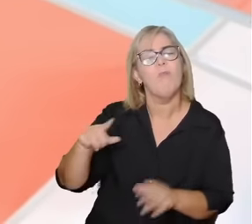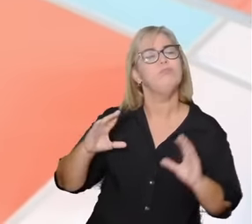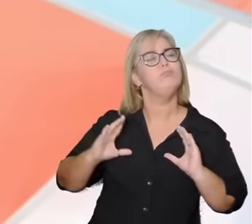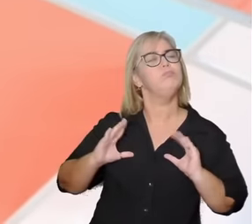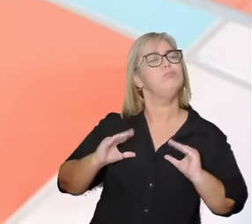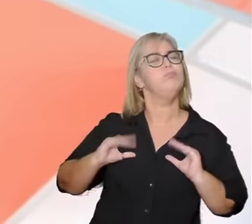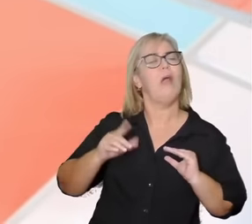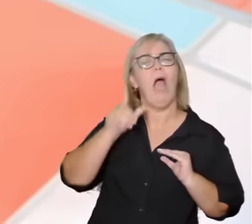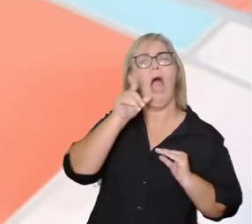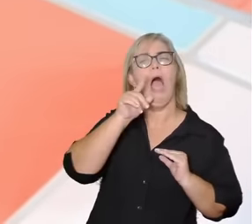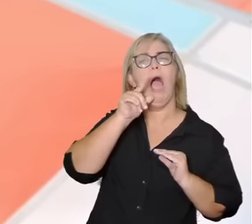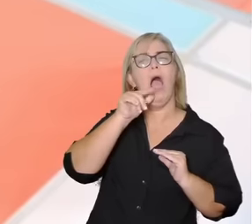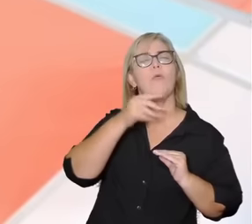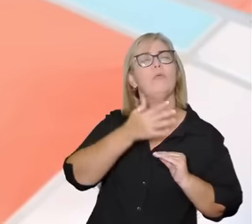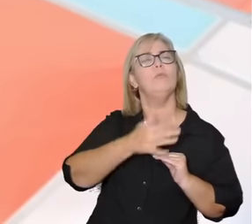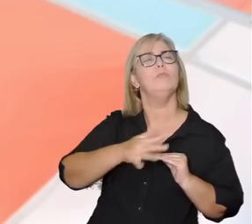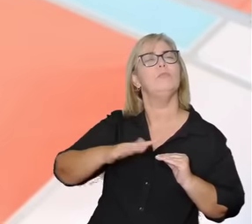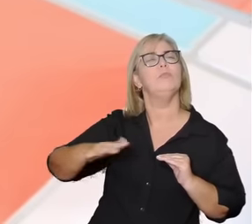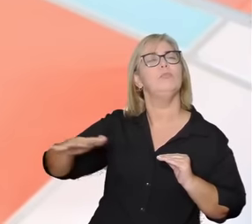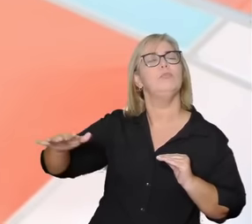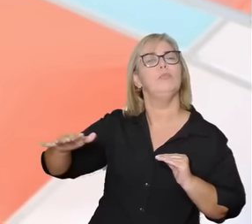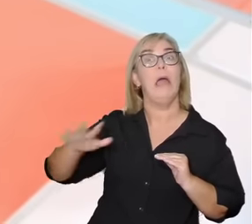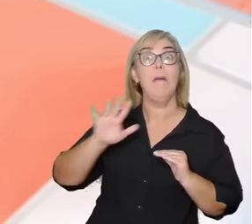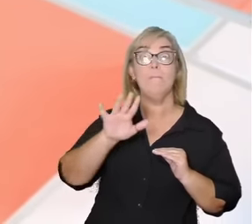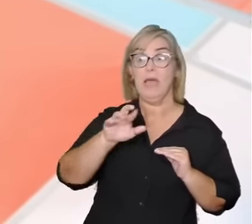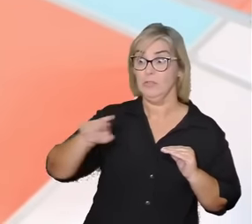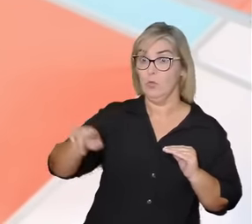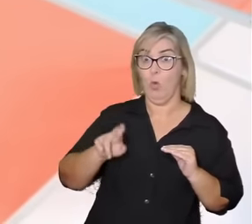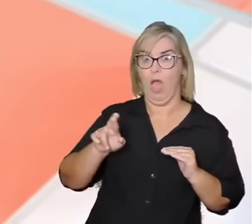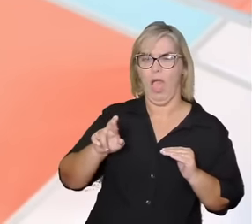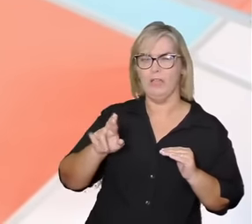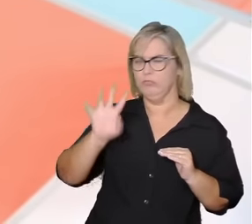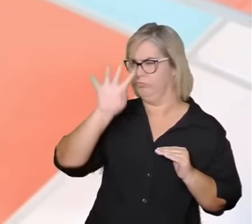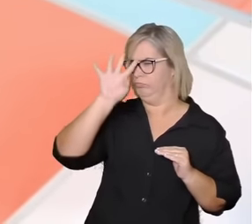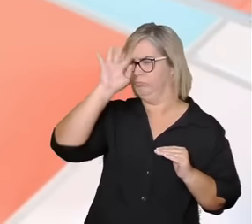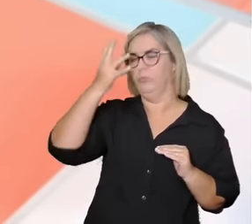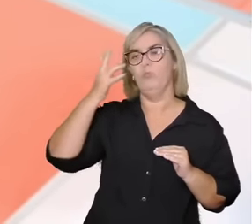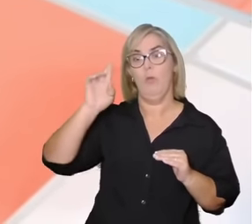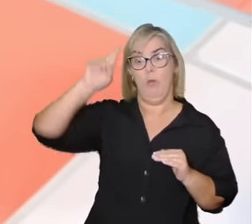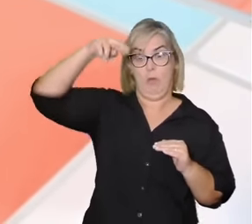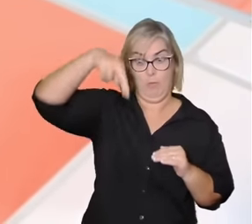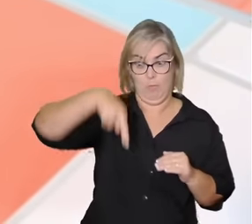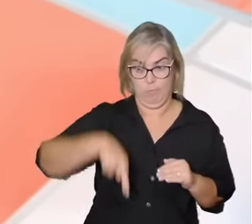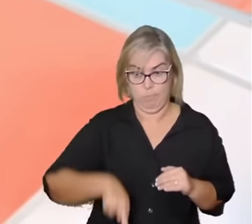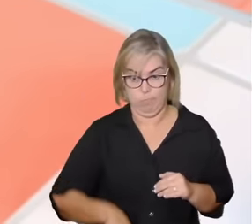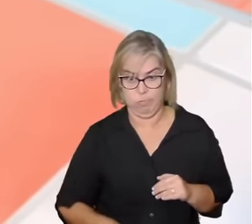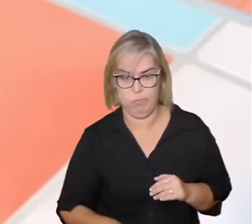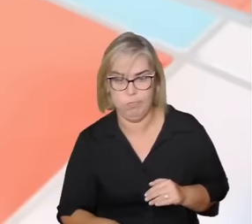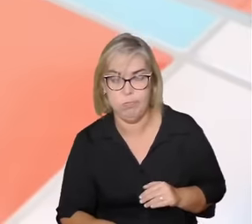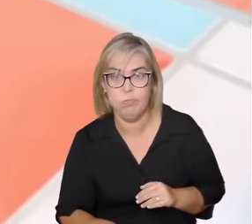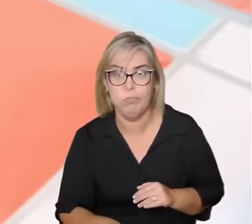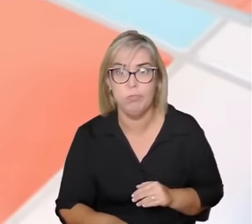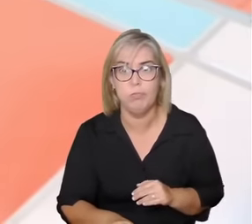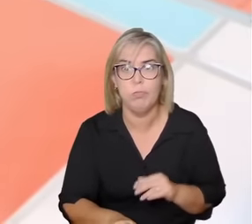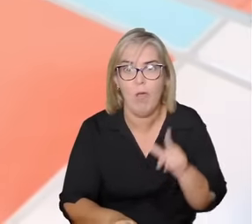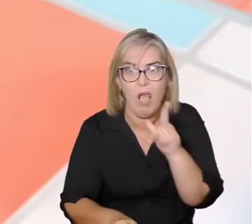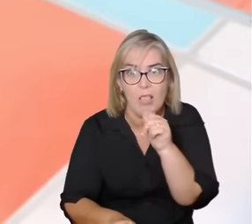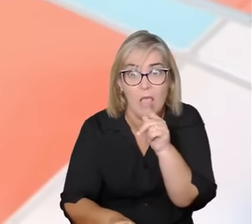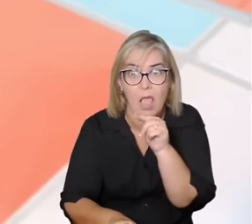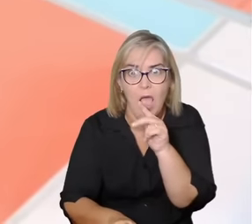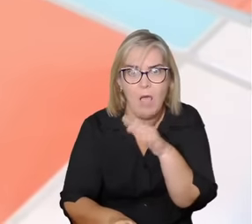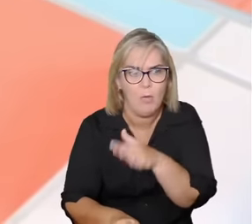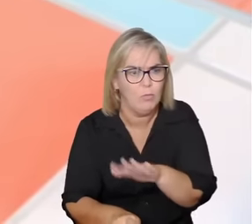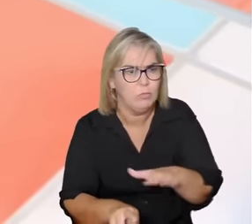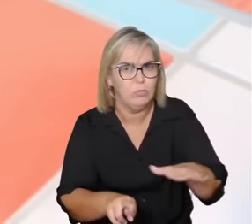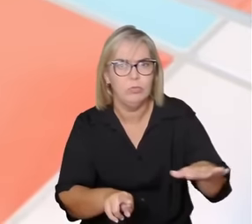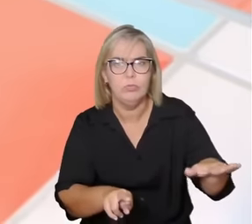das águas o rato decidiu mergulhar no rio no qual permaneceu submerso por alguns segundos mas passado um